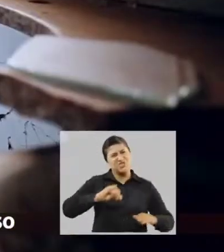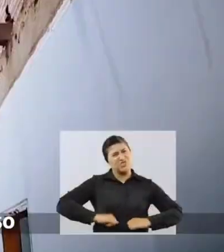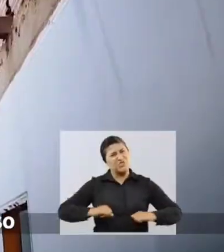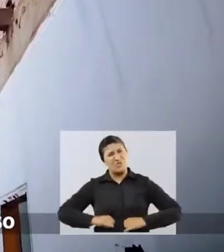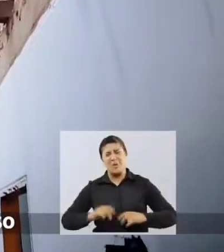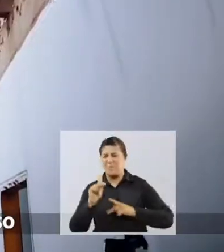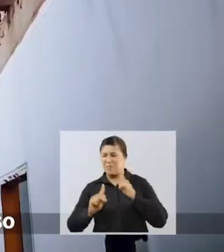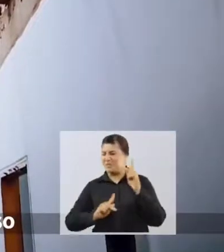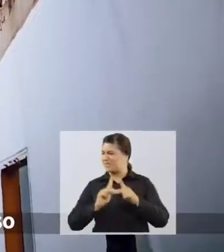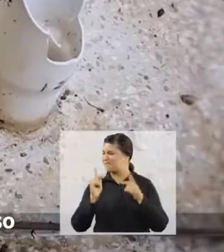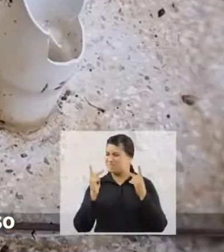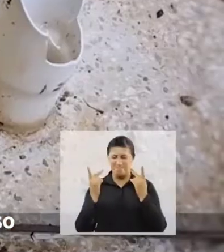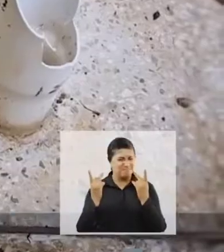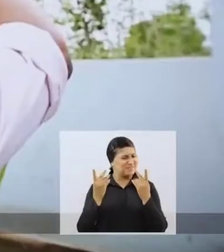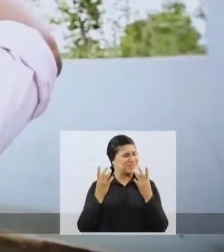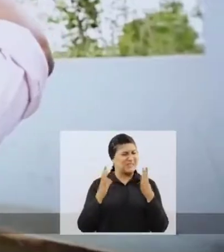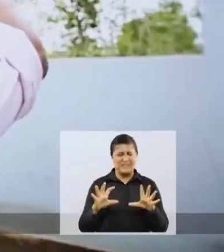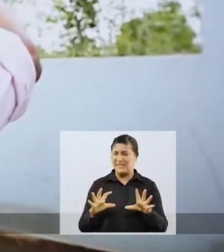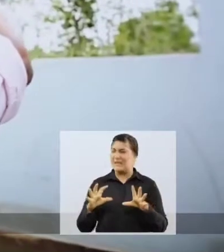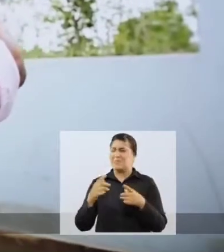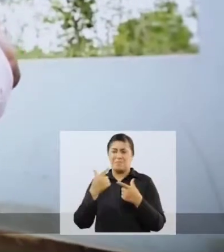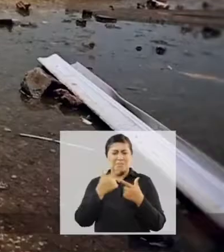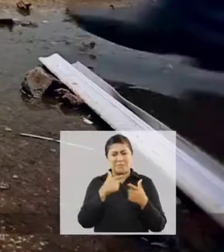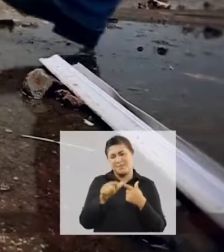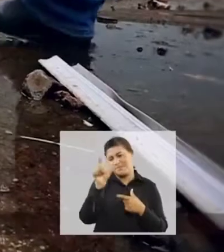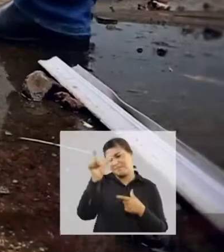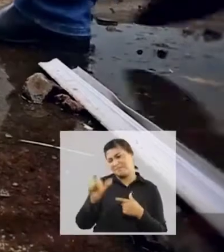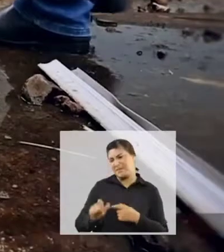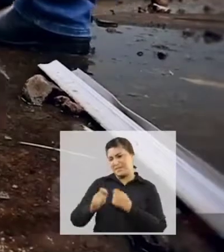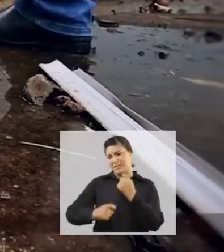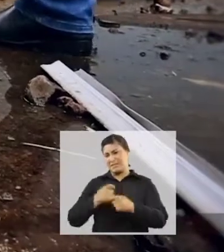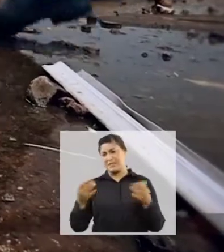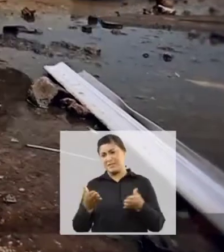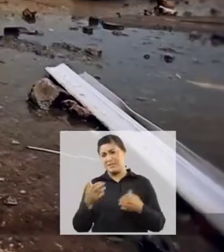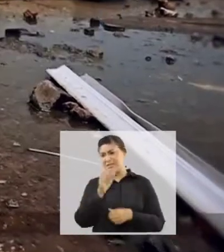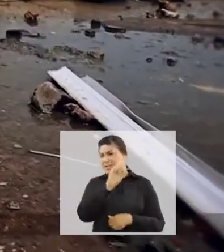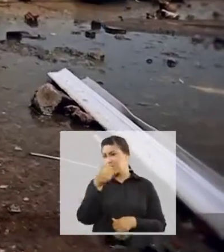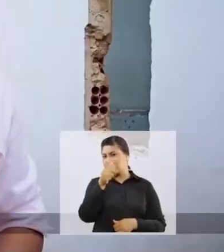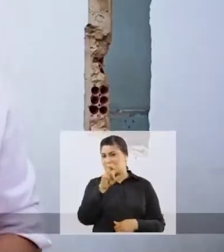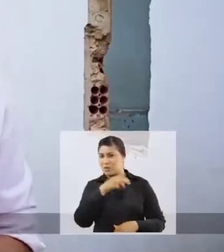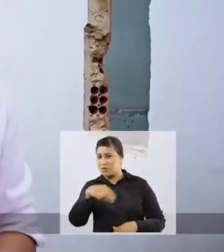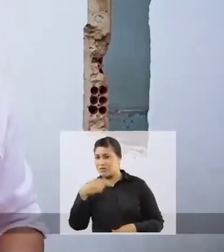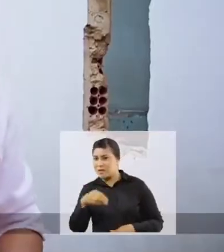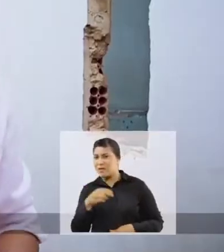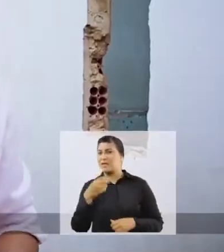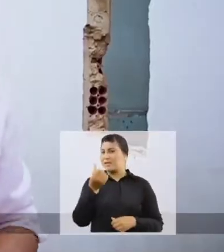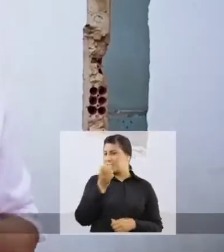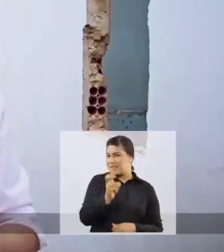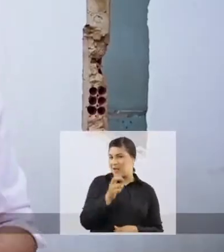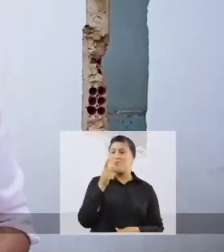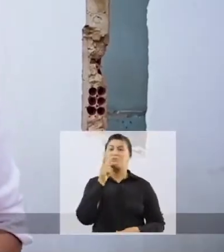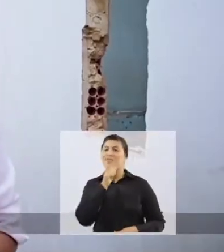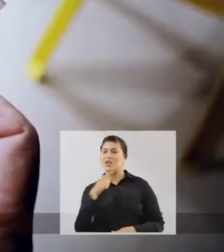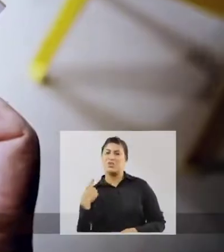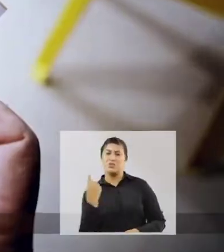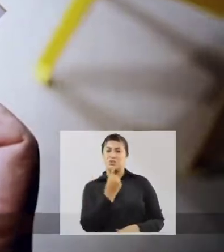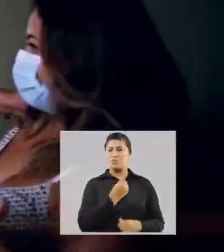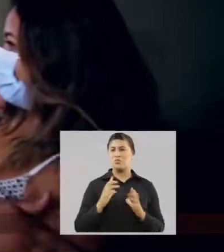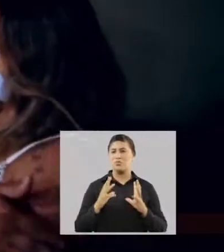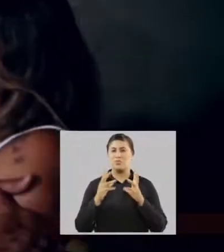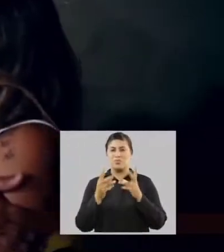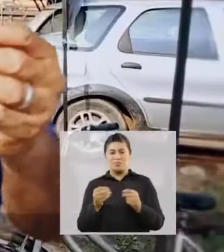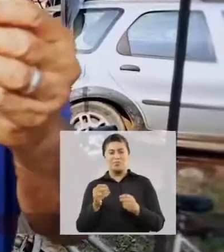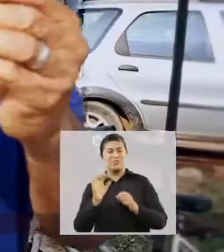população já não aguenta tanto descaso a divina da atual gestão. Dia 15 de novembro, 65, em Porto Velho, é de todos nós.